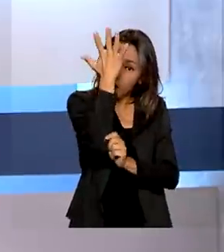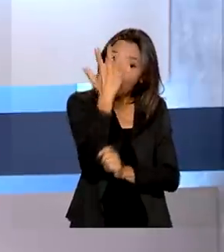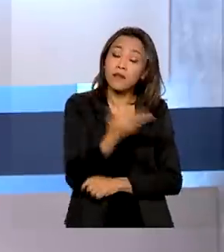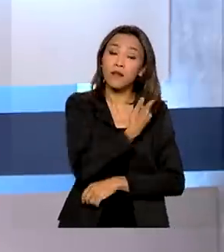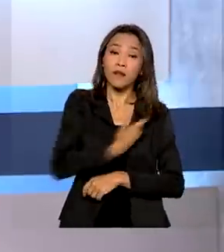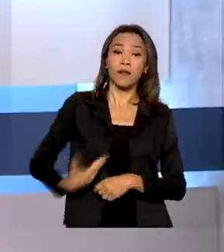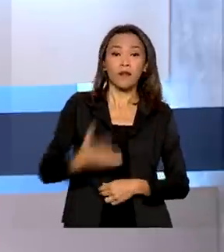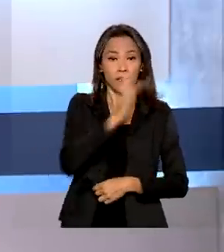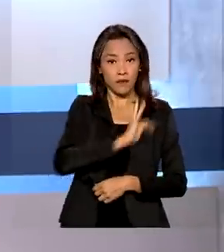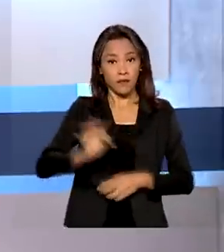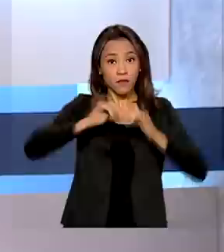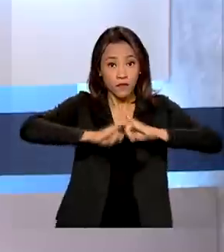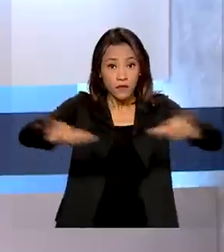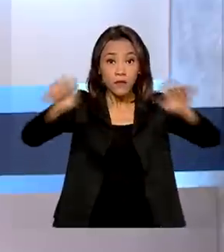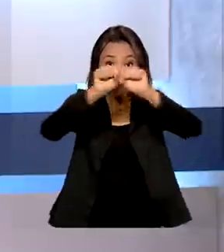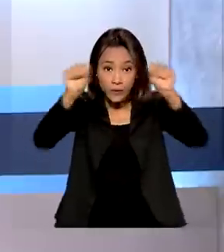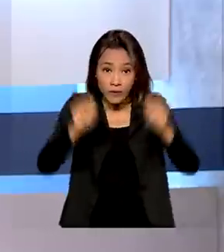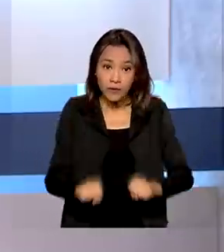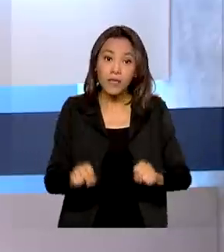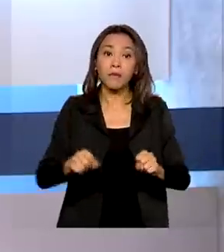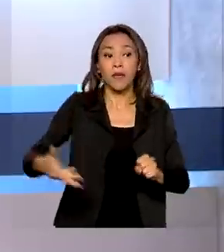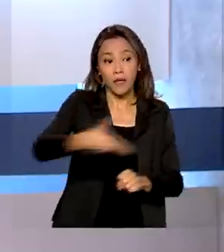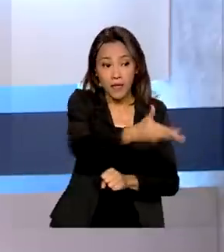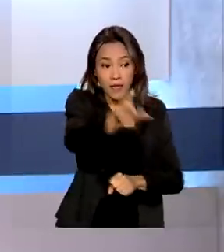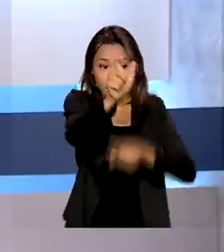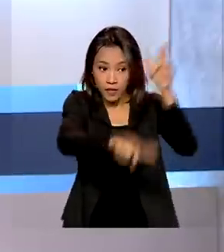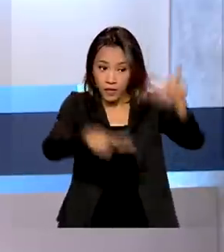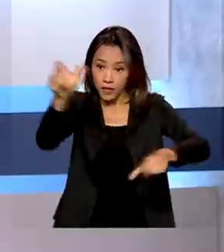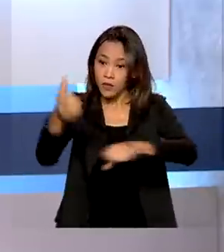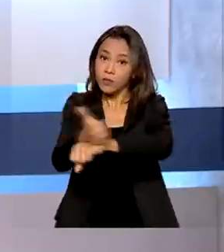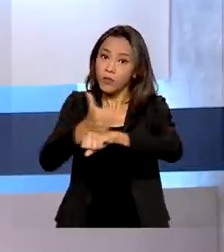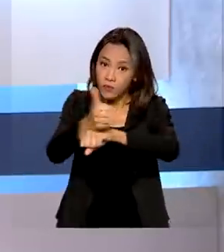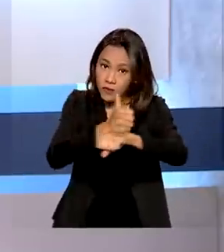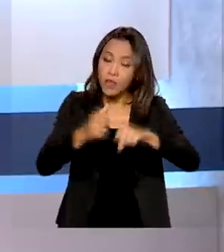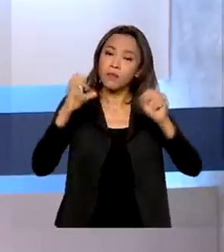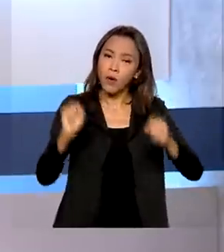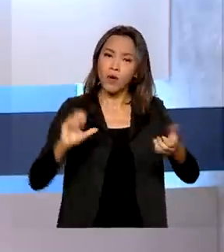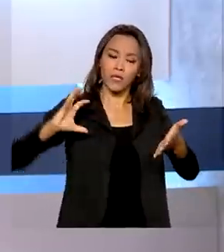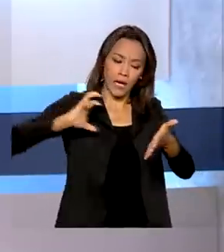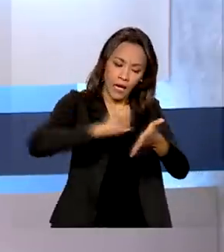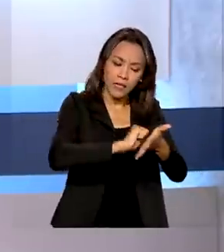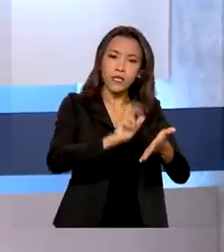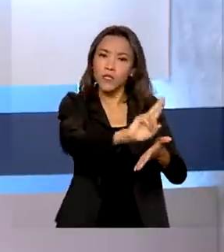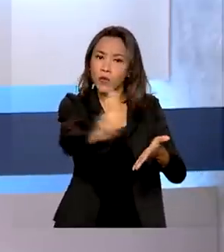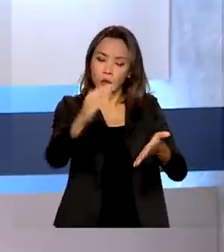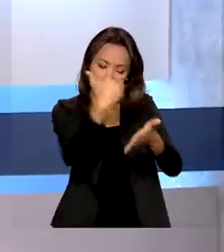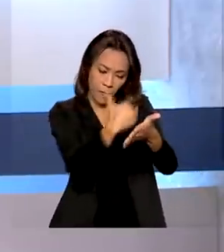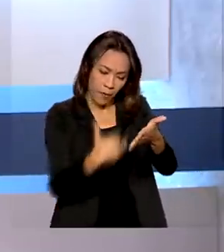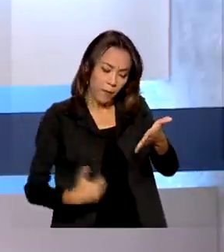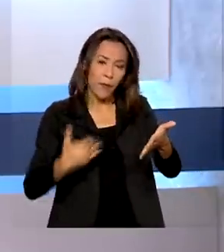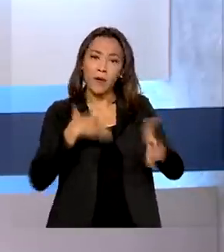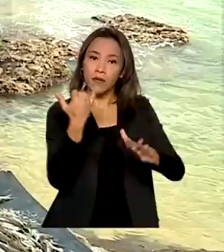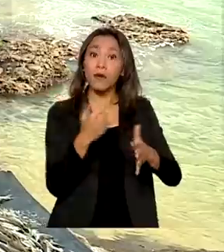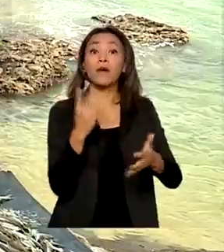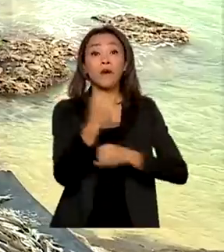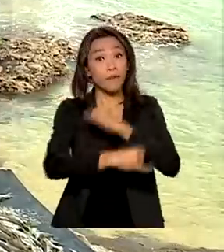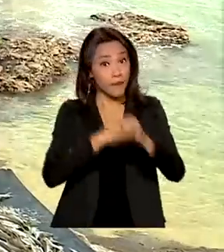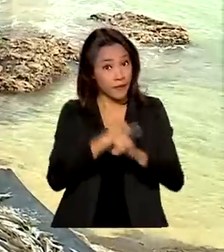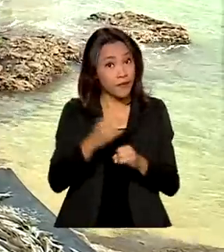sistema informatizado de registro e os trabalhadores da pesca poderão se cadastrar ou atualizar as informações pela internet.